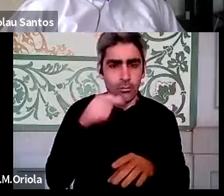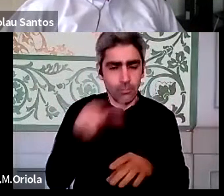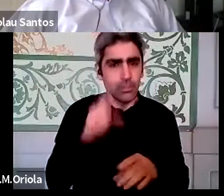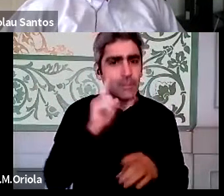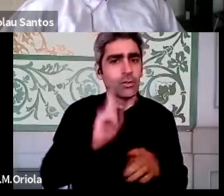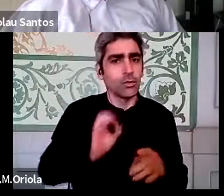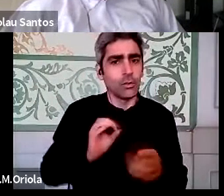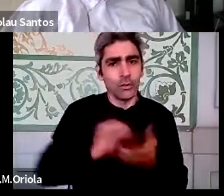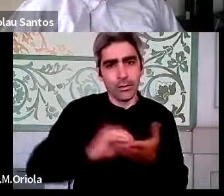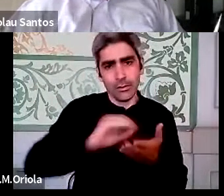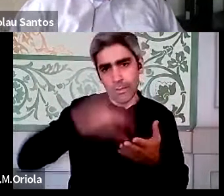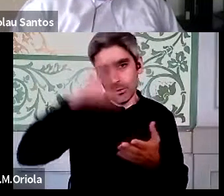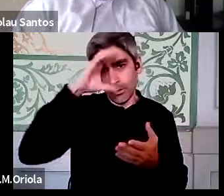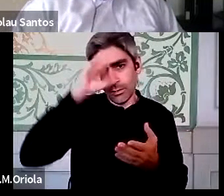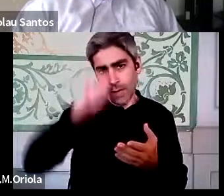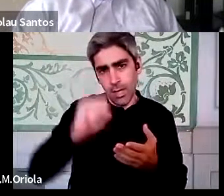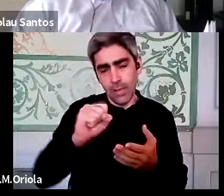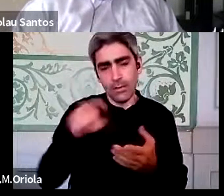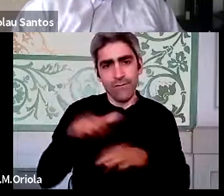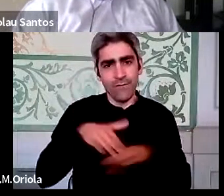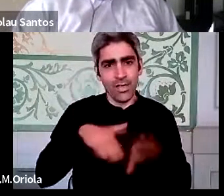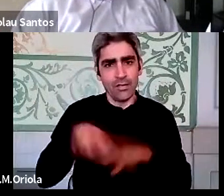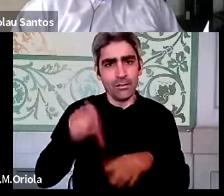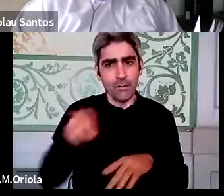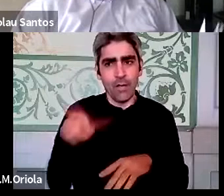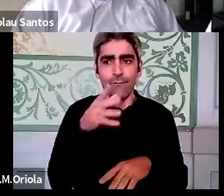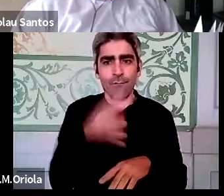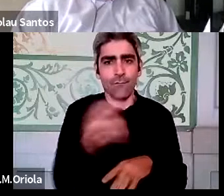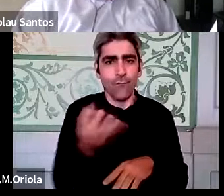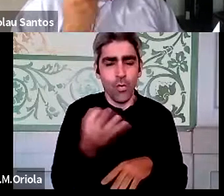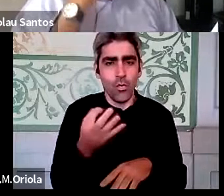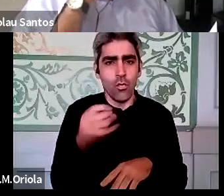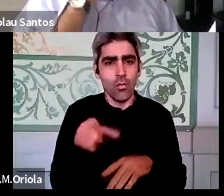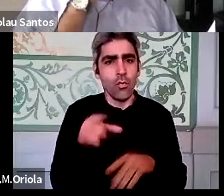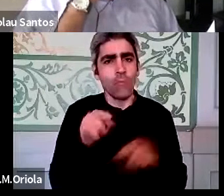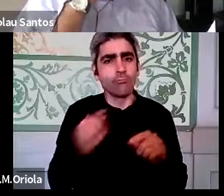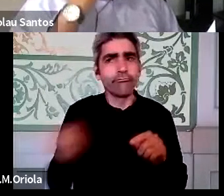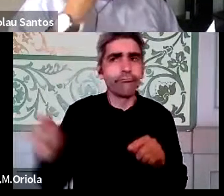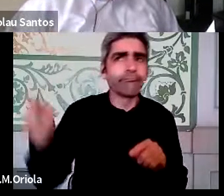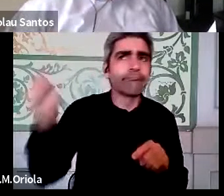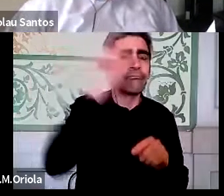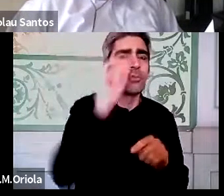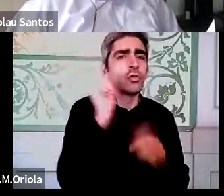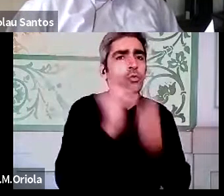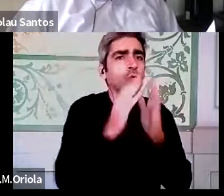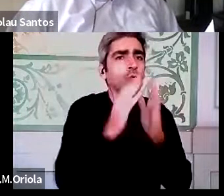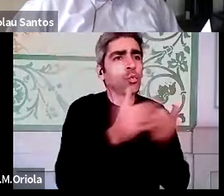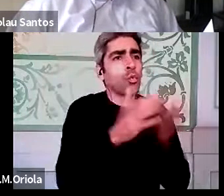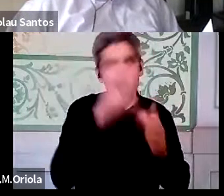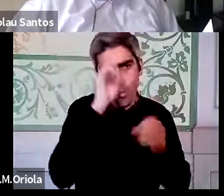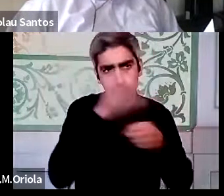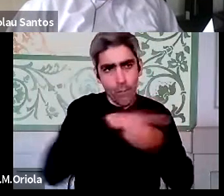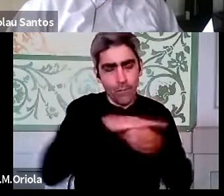Estado, a senhora secretária de Estado fez como ela falou, um périplo por todas as organizações, por todas as áreas governativas,